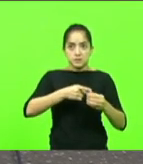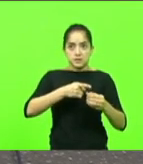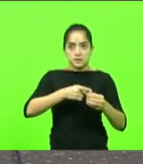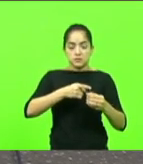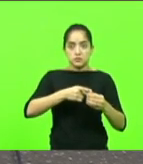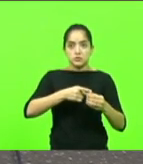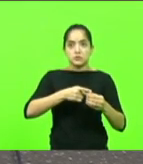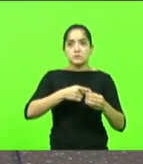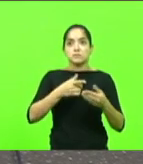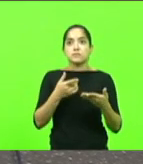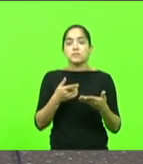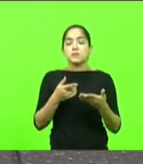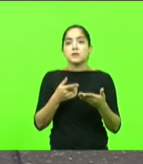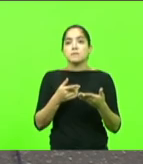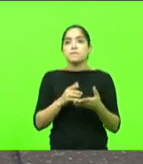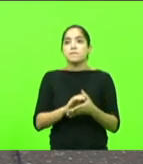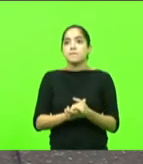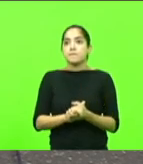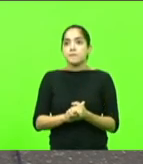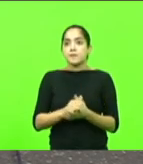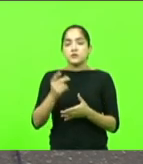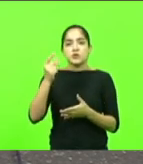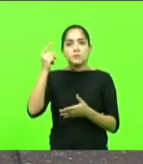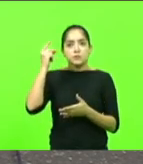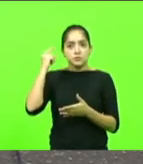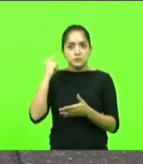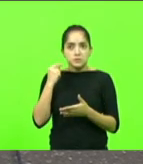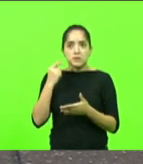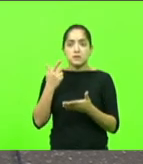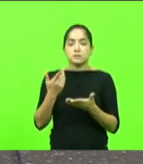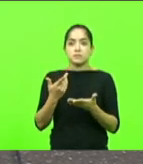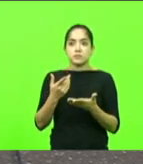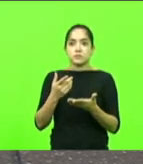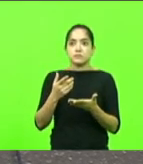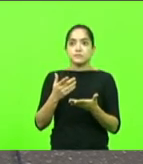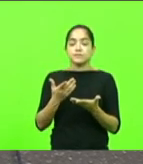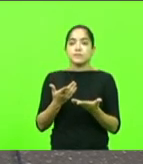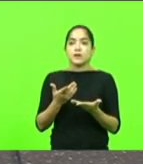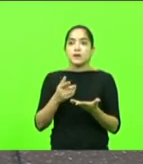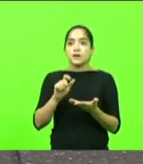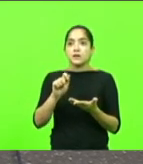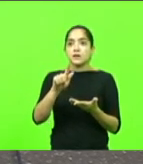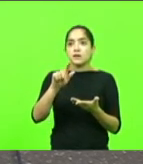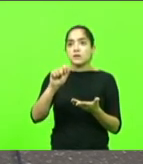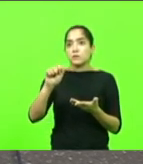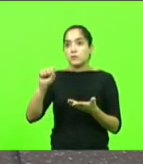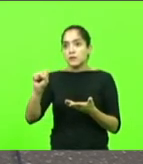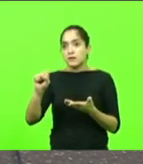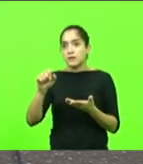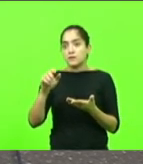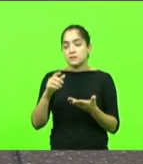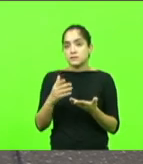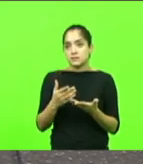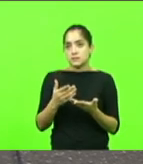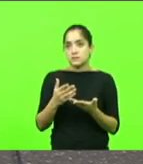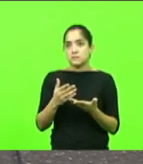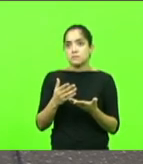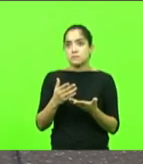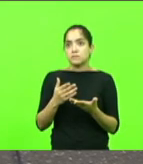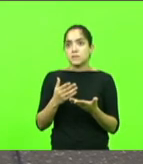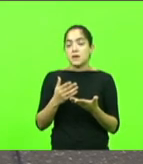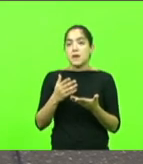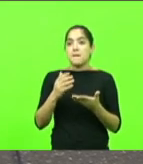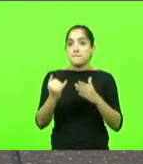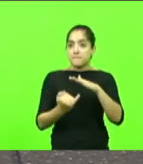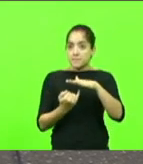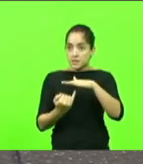perseguida, que é o gás, que é o gás para a indústria,